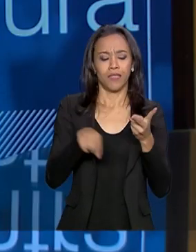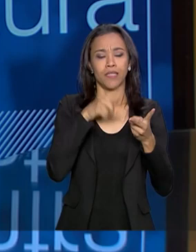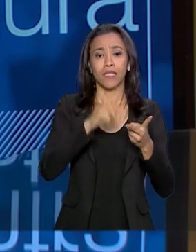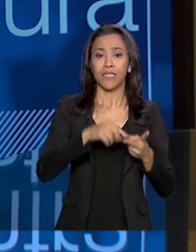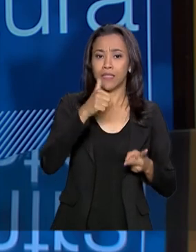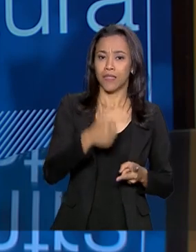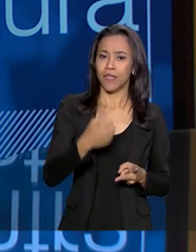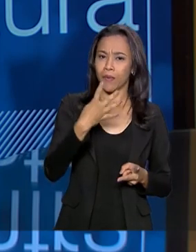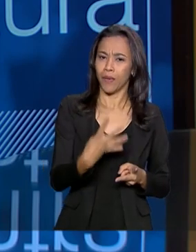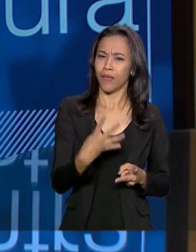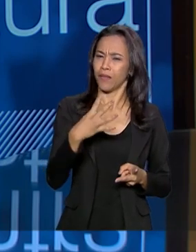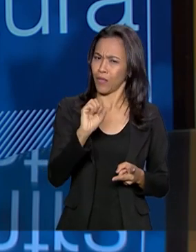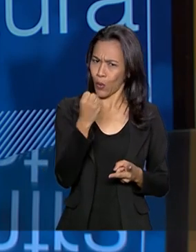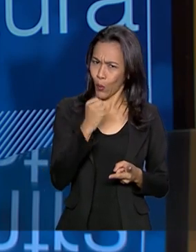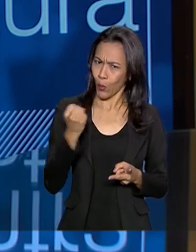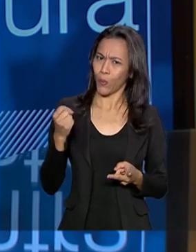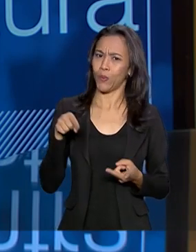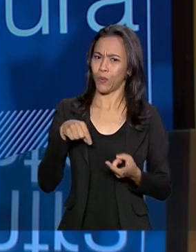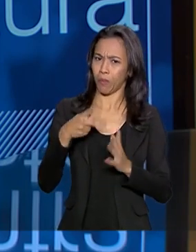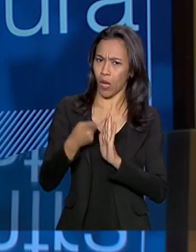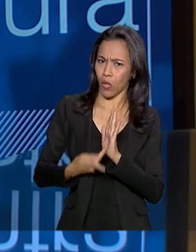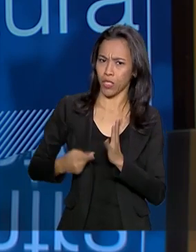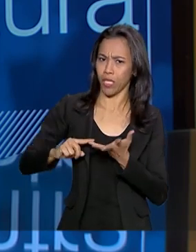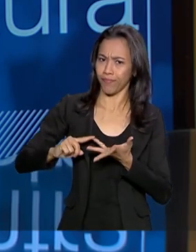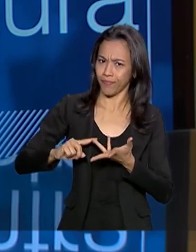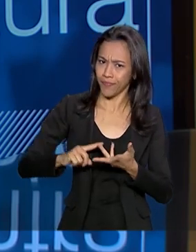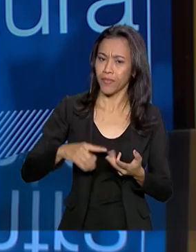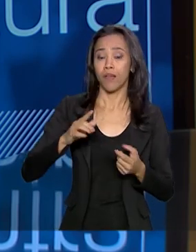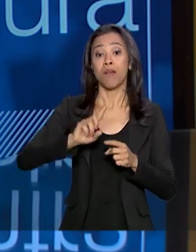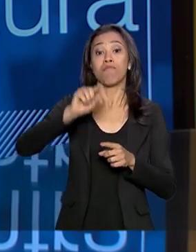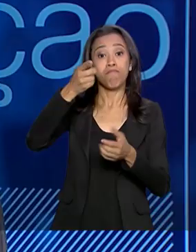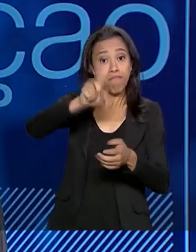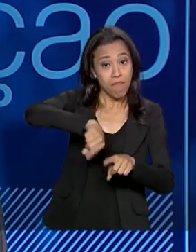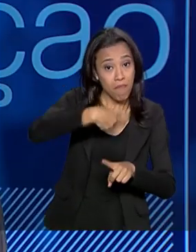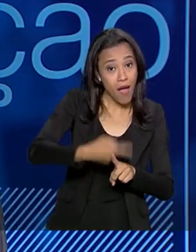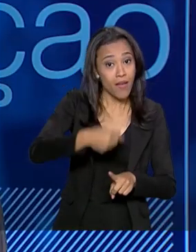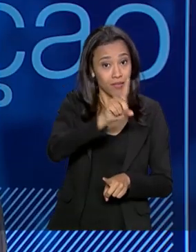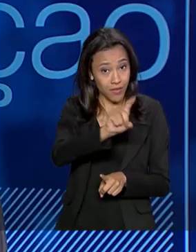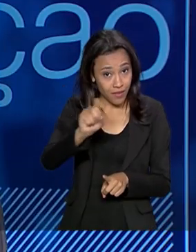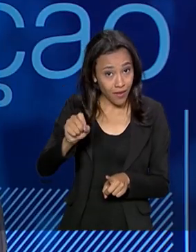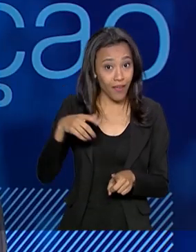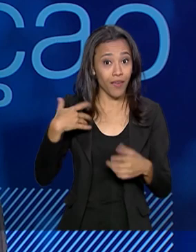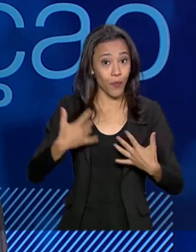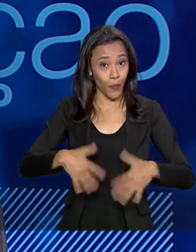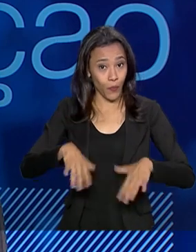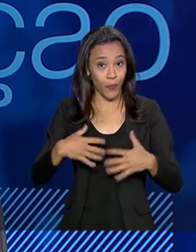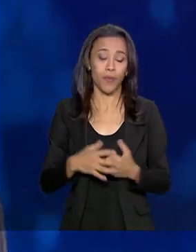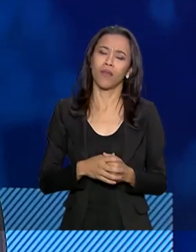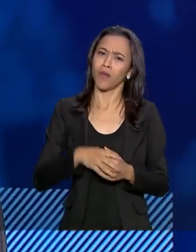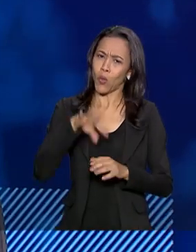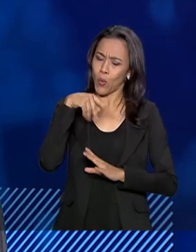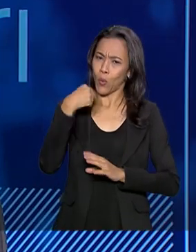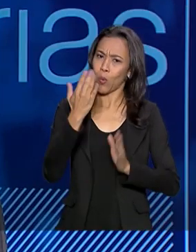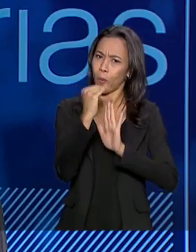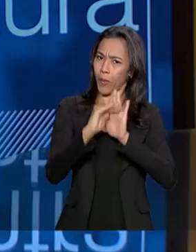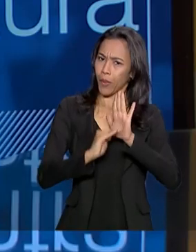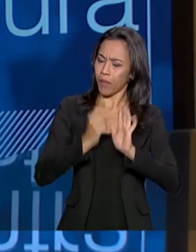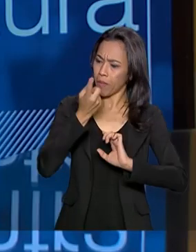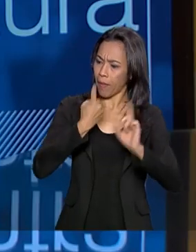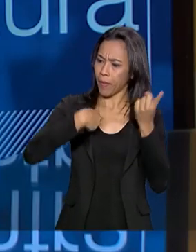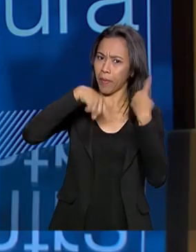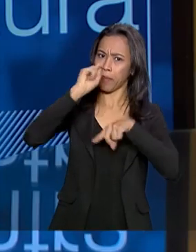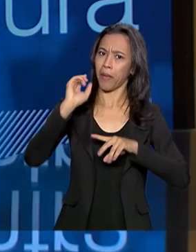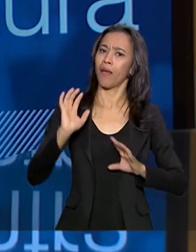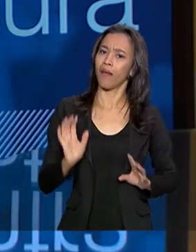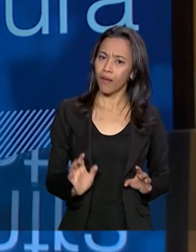ativos concedidos, outros sem a serem concedidos, quer dizer, tem essa carteira. O programa é um sucesso, participação